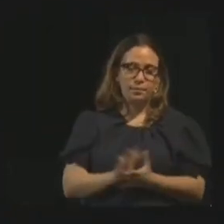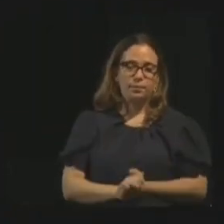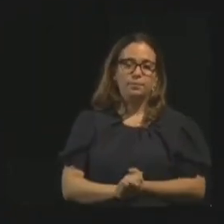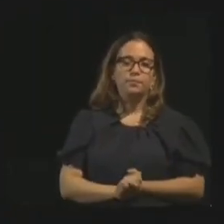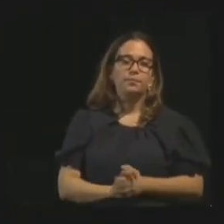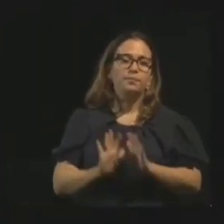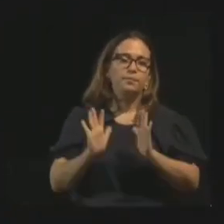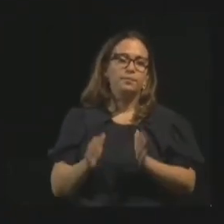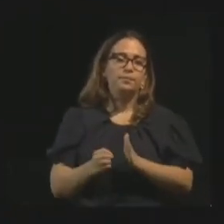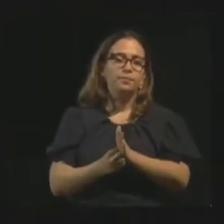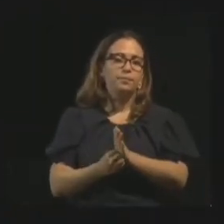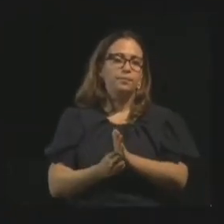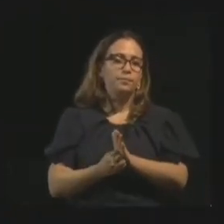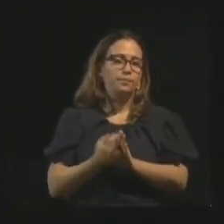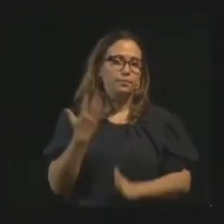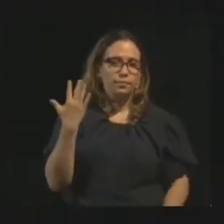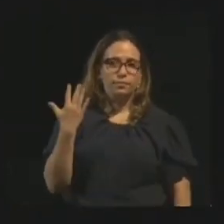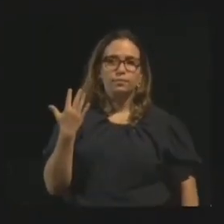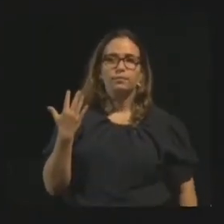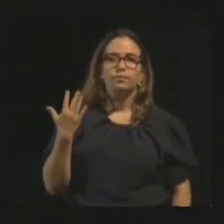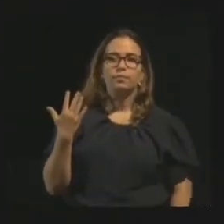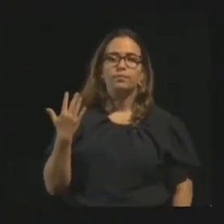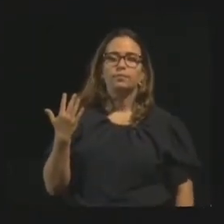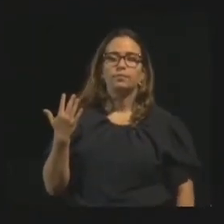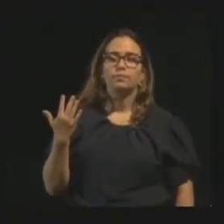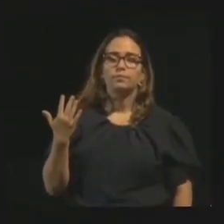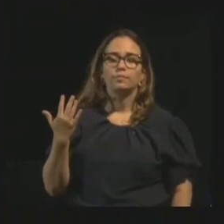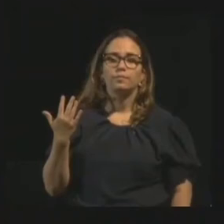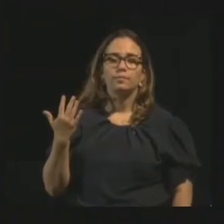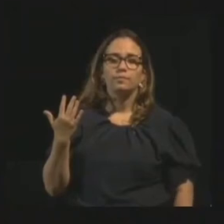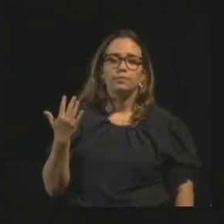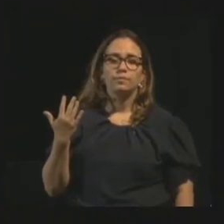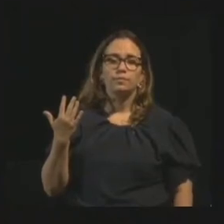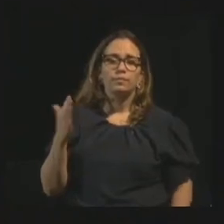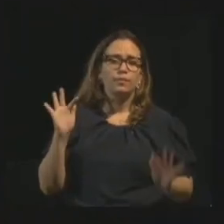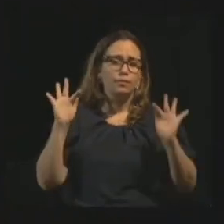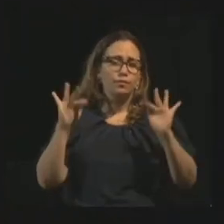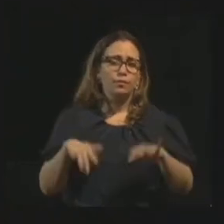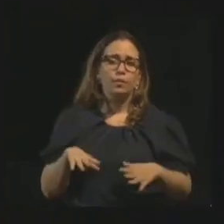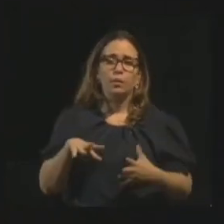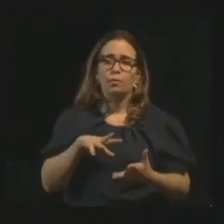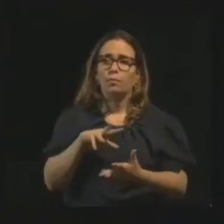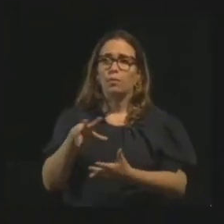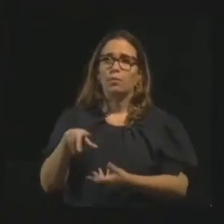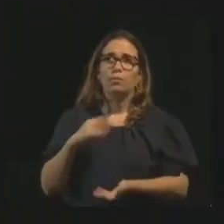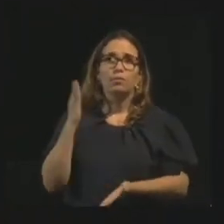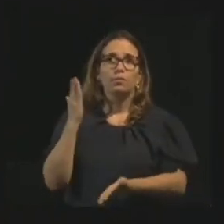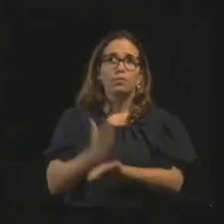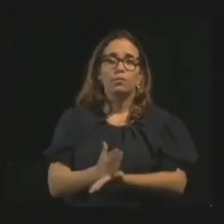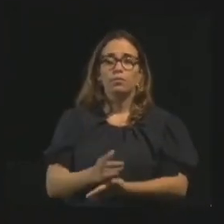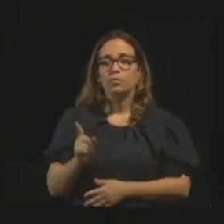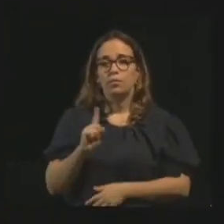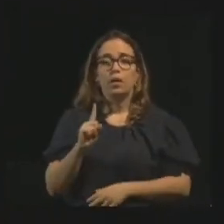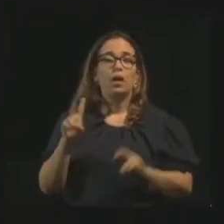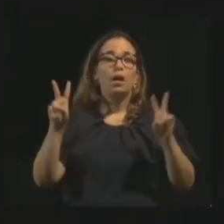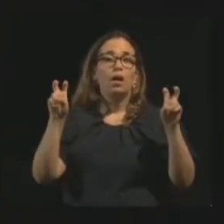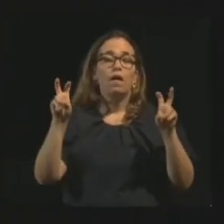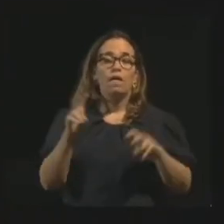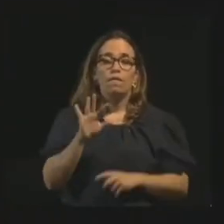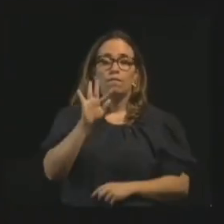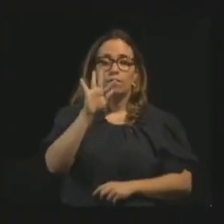Quantas e quantas vezes o... Porque não é final do mundo, pessoal. O que está escrito lá é final dos tempos.